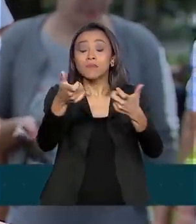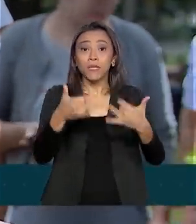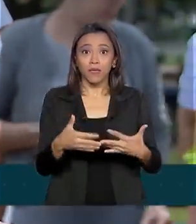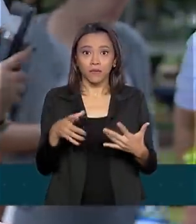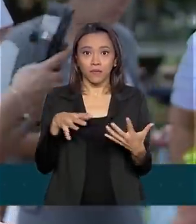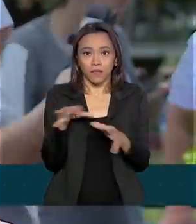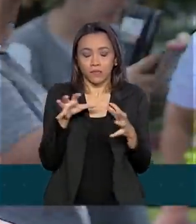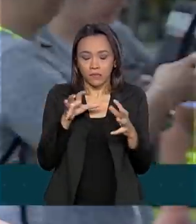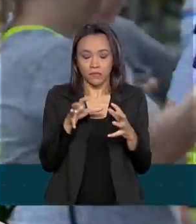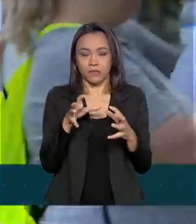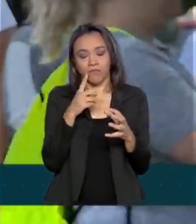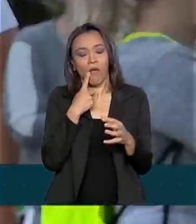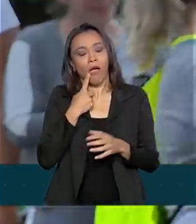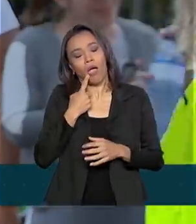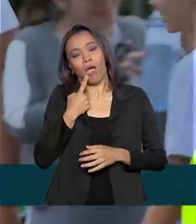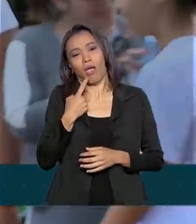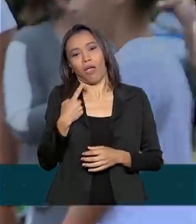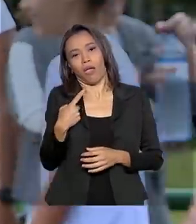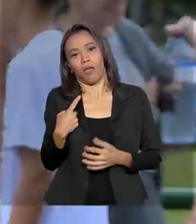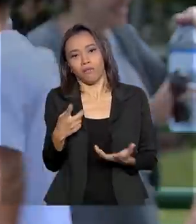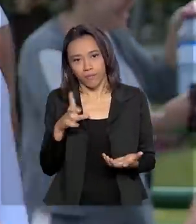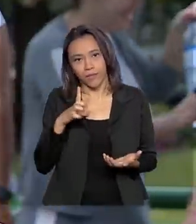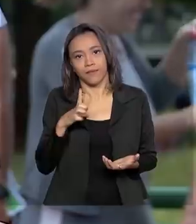vários tipos de crises convulsivas.